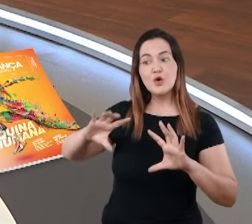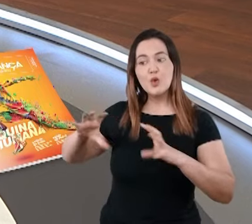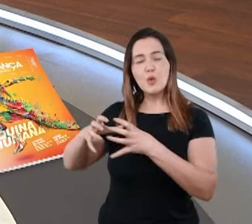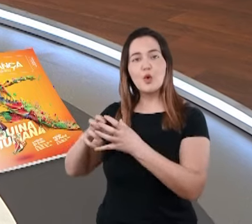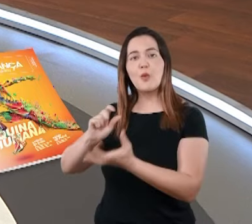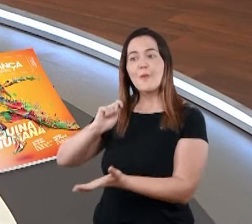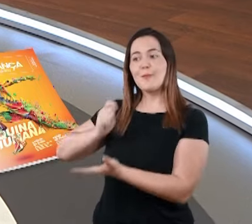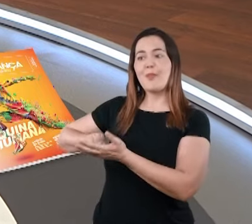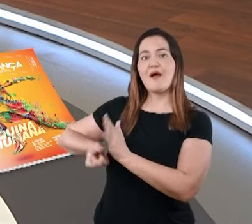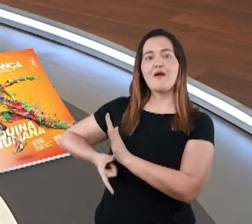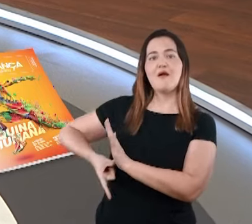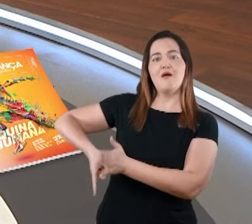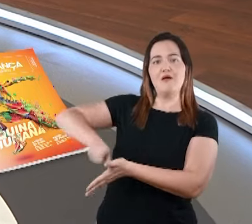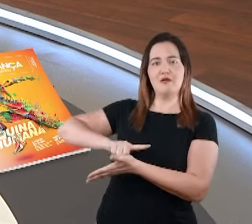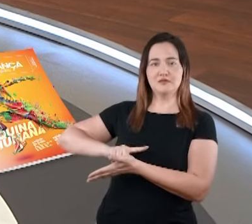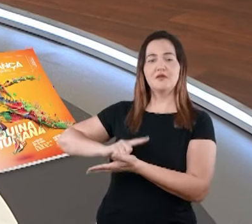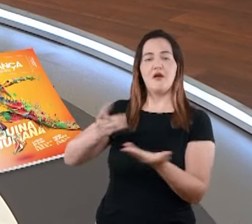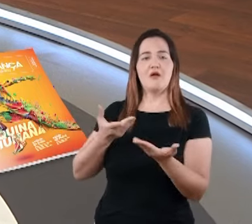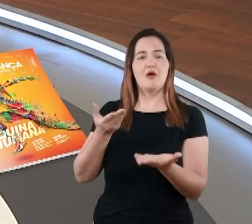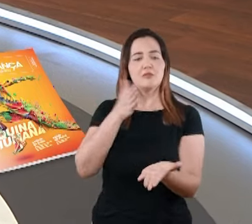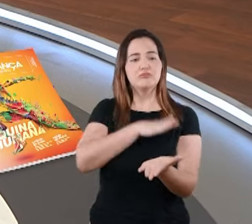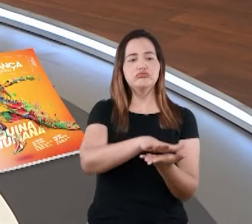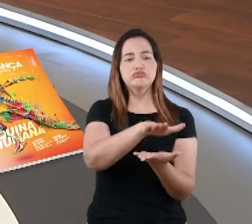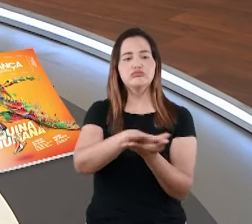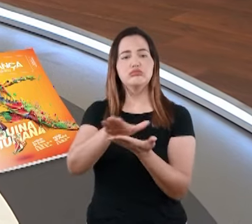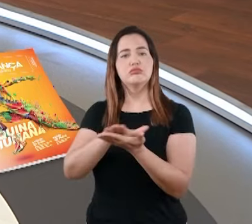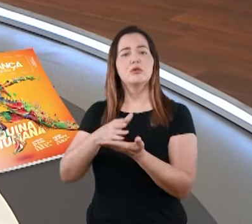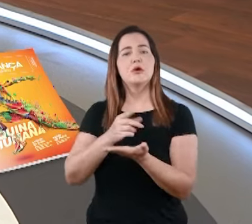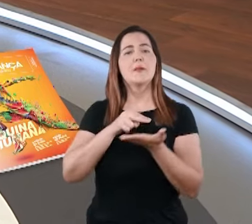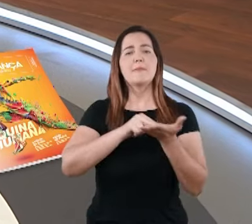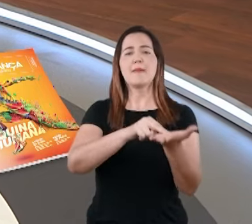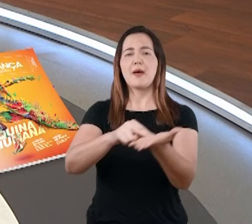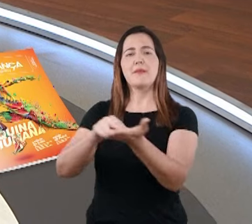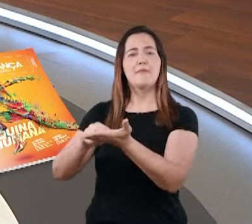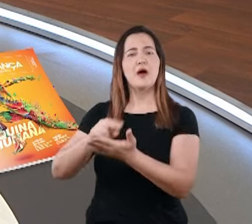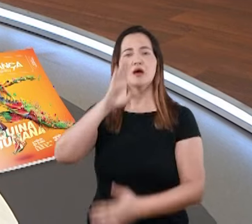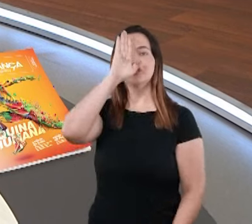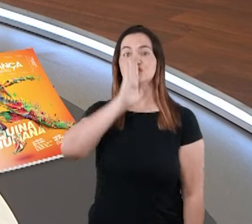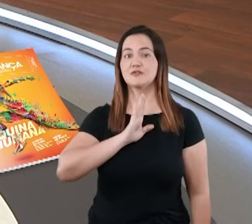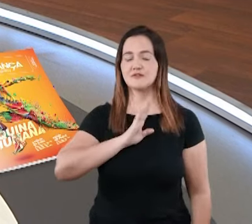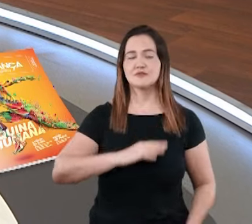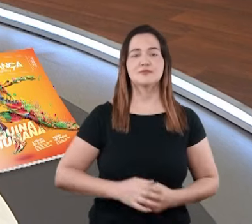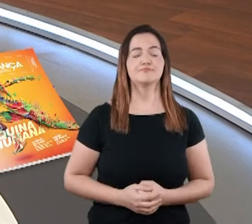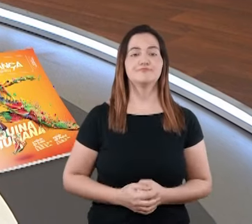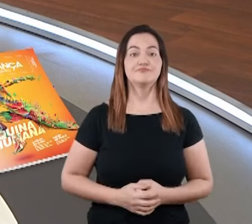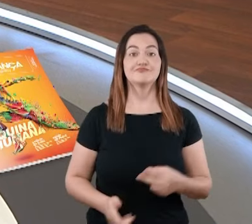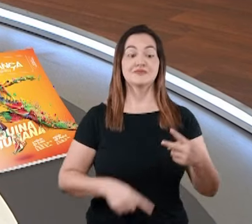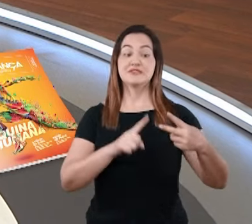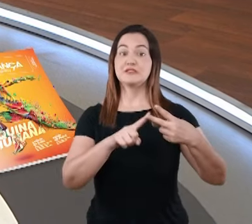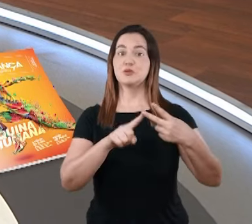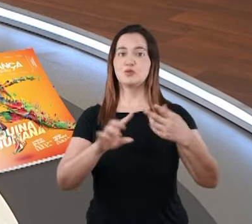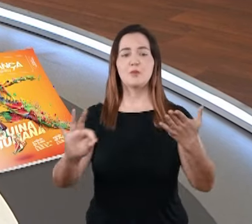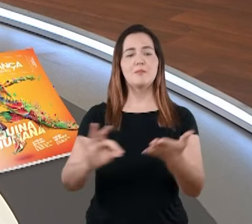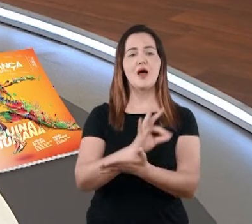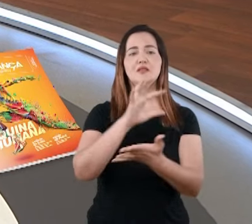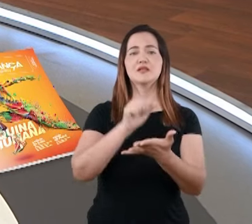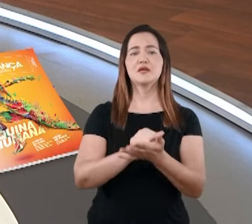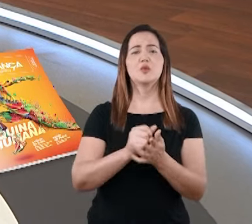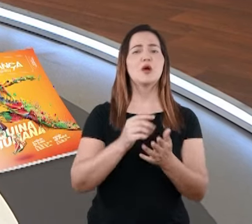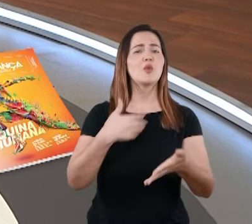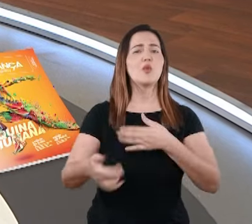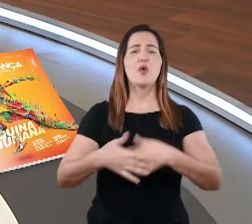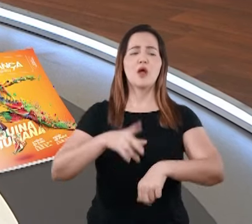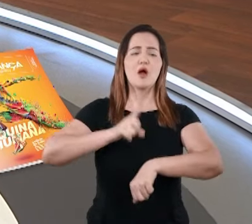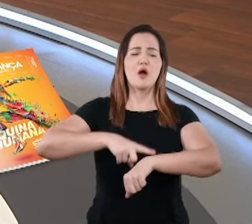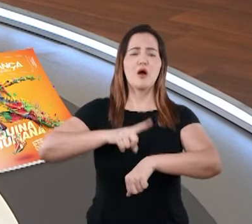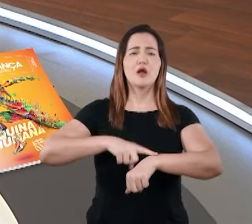você a revista, a Máquina Humana, sem nenhum custo. E a segunda característica importantíssima é que as matrículas